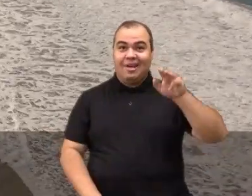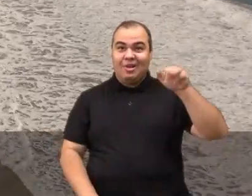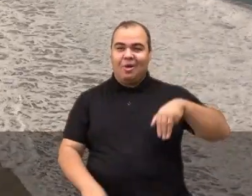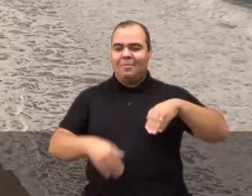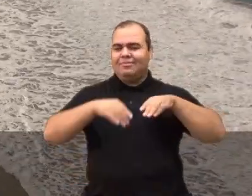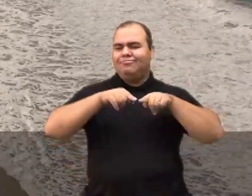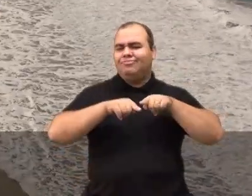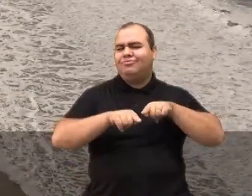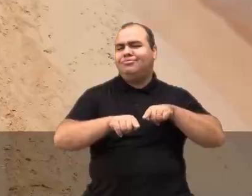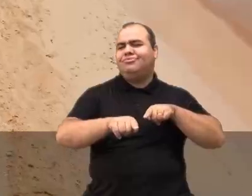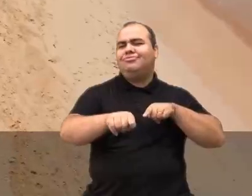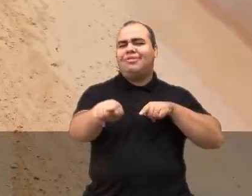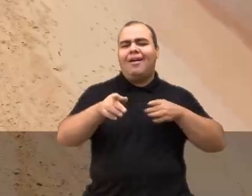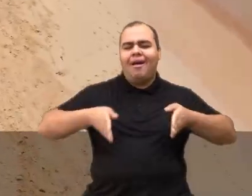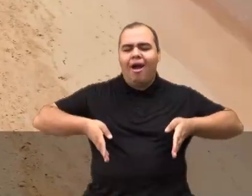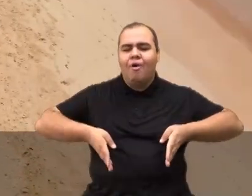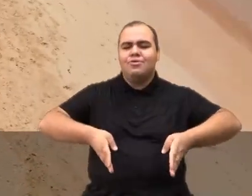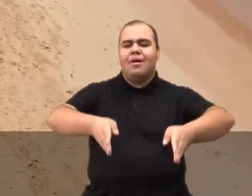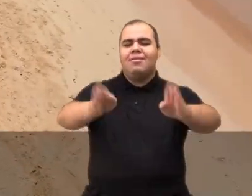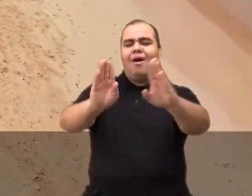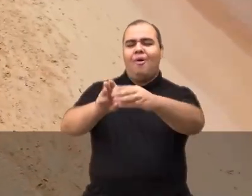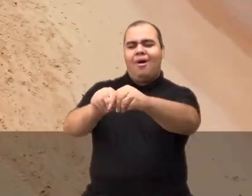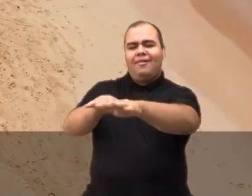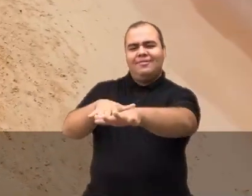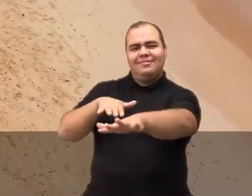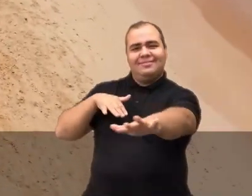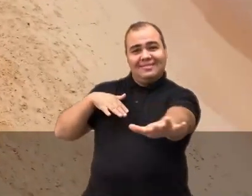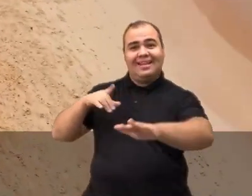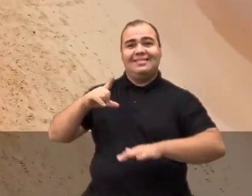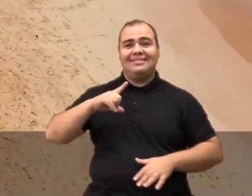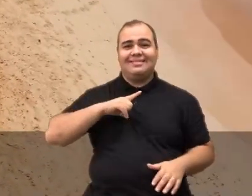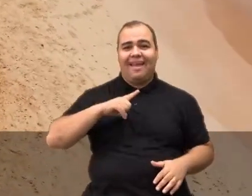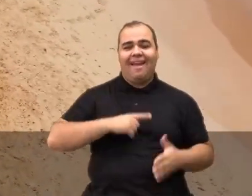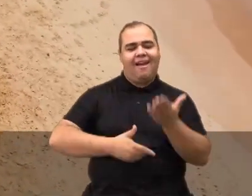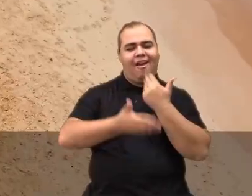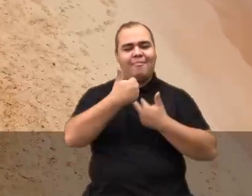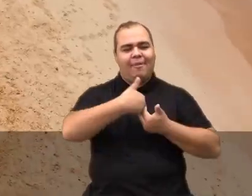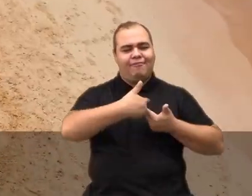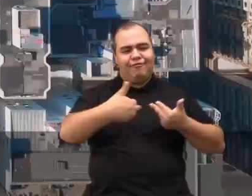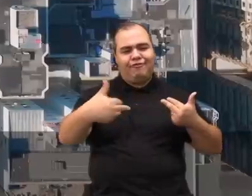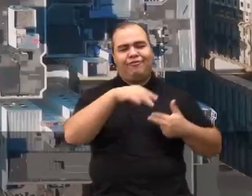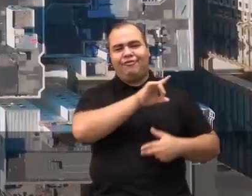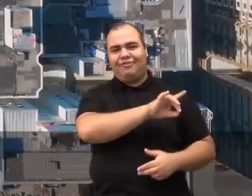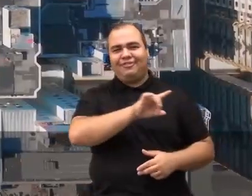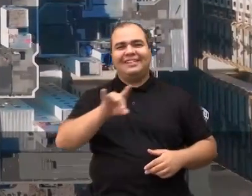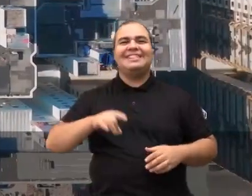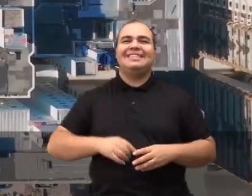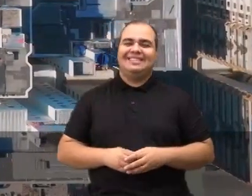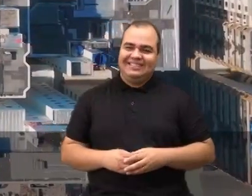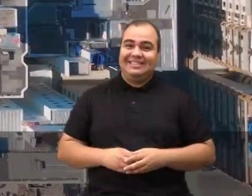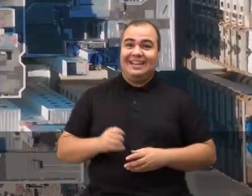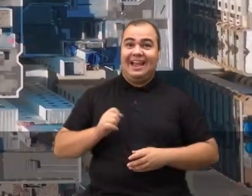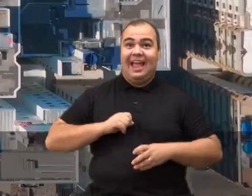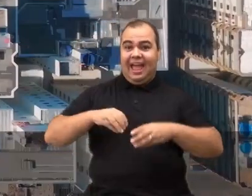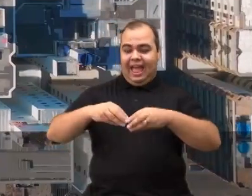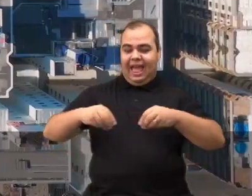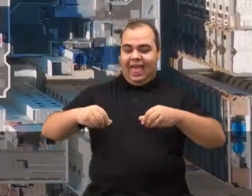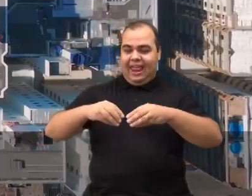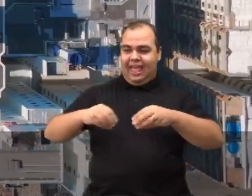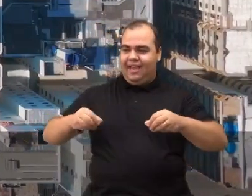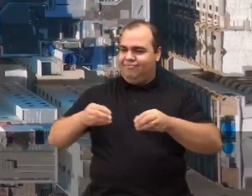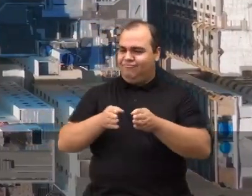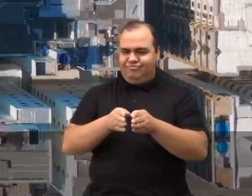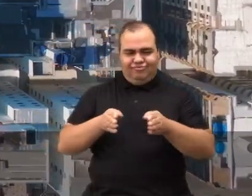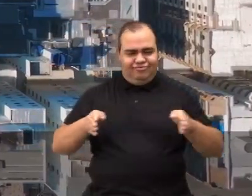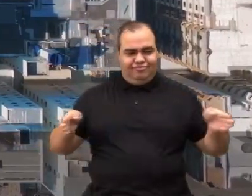orla urbanizada com calçadão, ciclovia e quiosques. Sua faixa de areia se estende cerca de